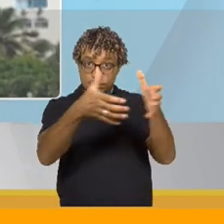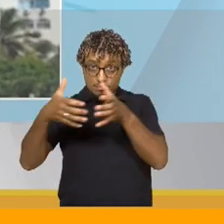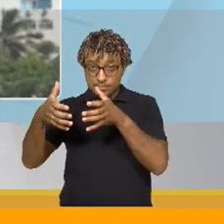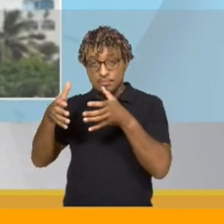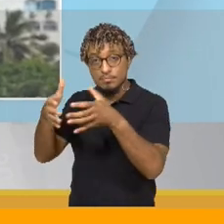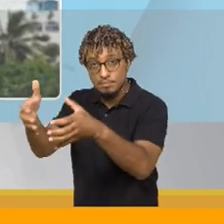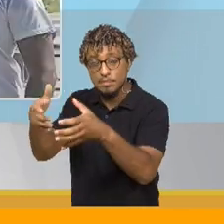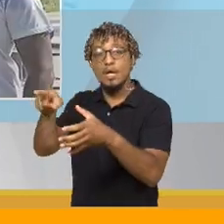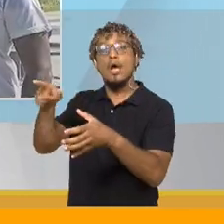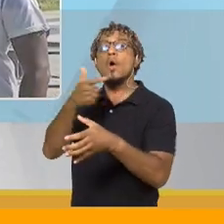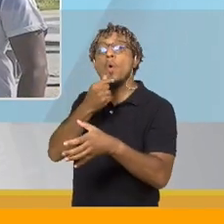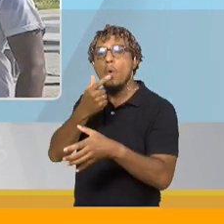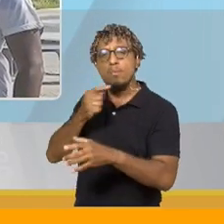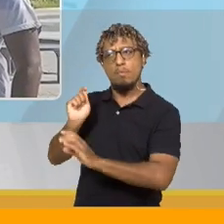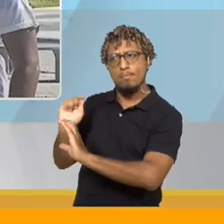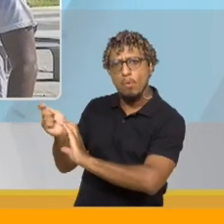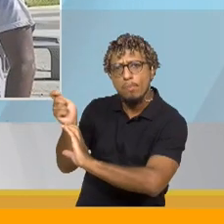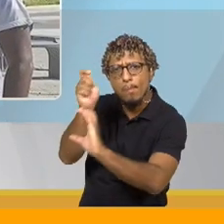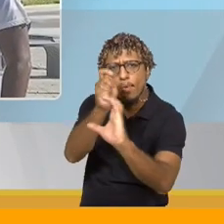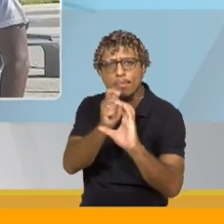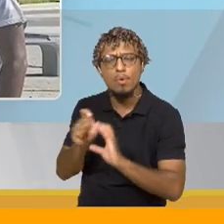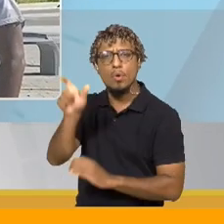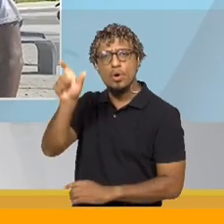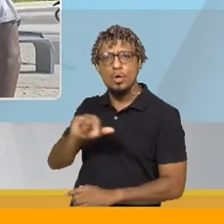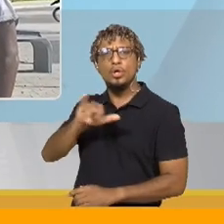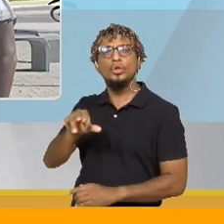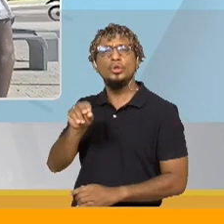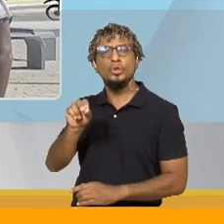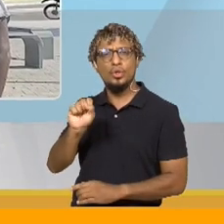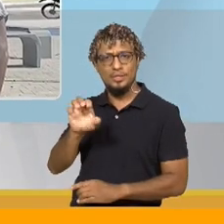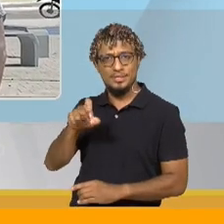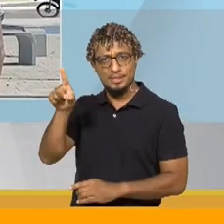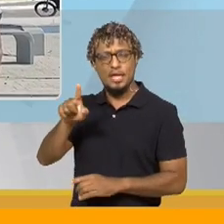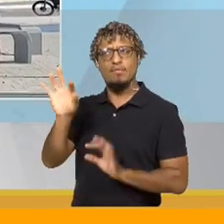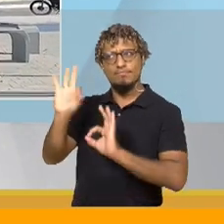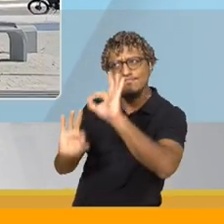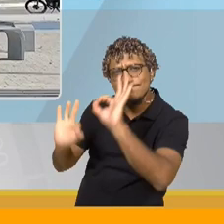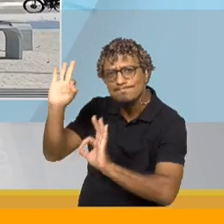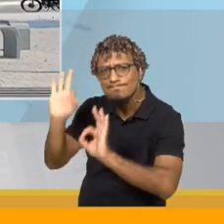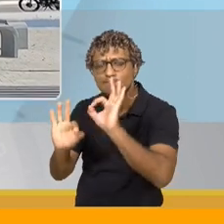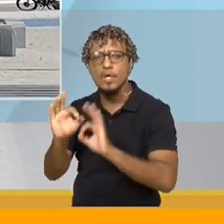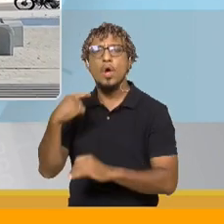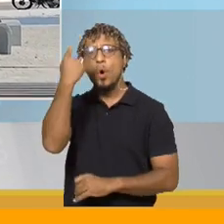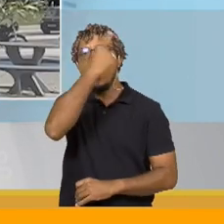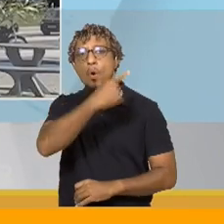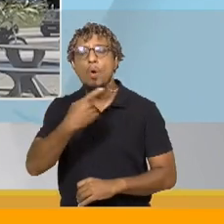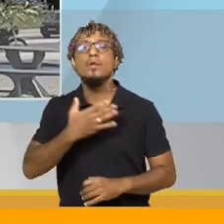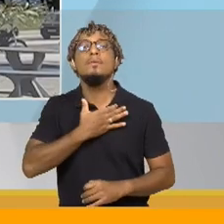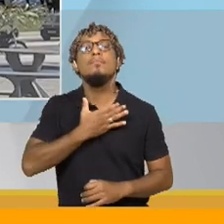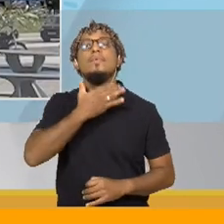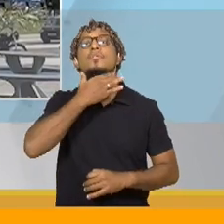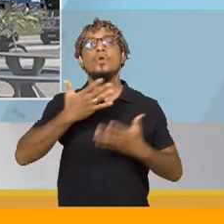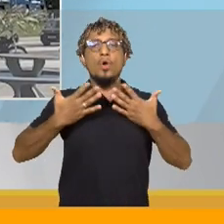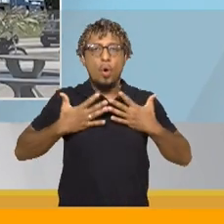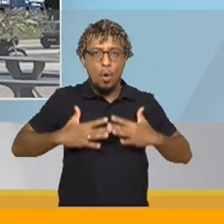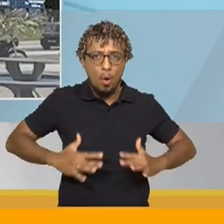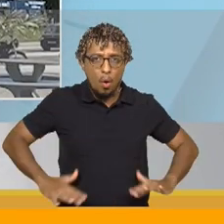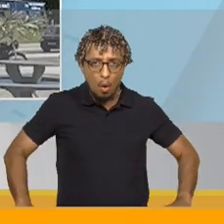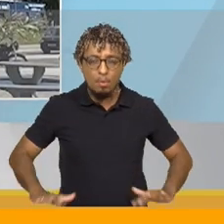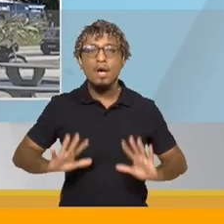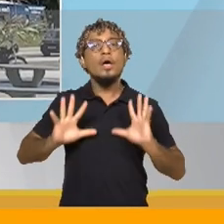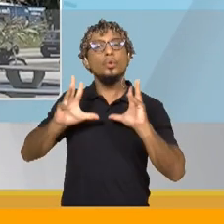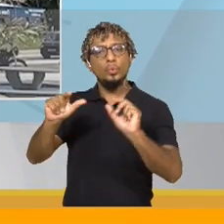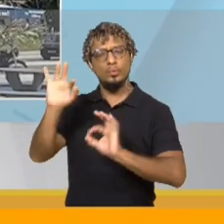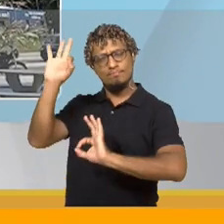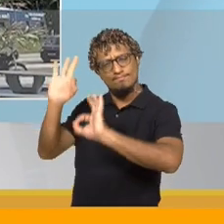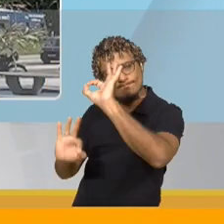ao ateliê do escultor José Eduardo Sereno, onde será restaurada. O rosto, o pescoço e vestimenta serão